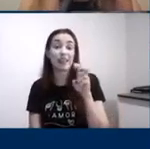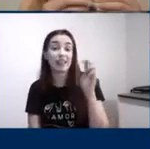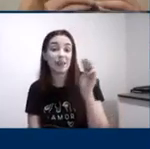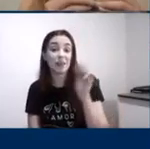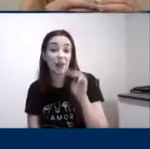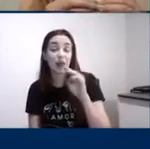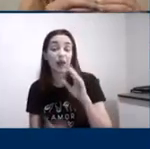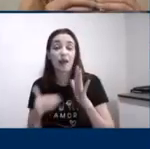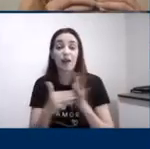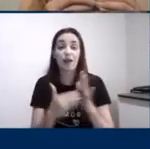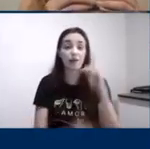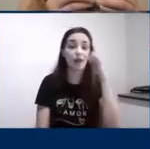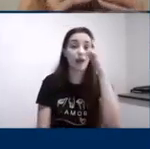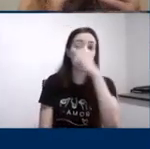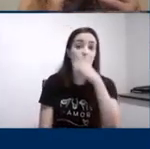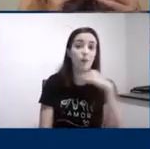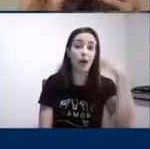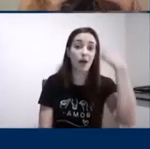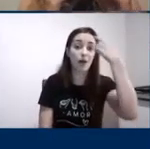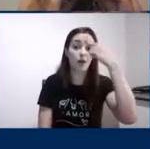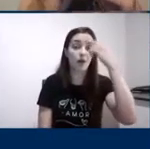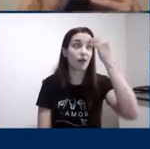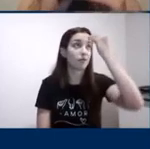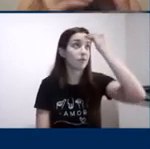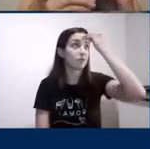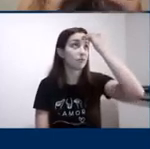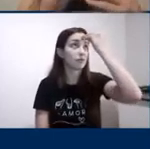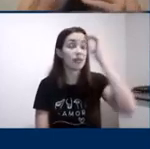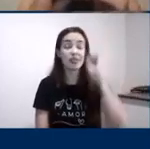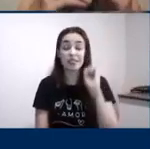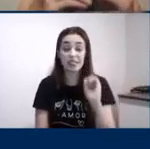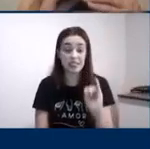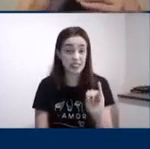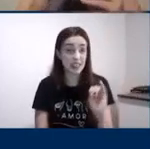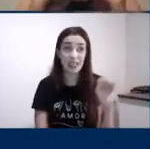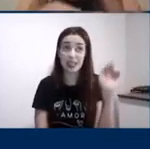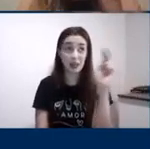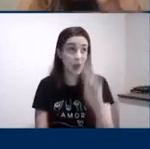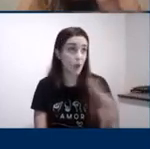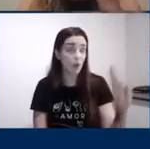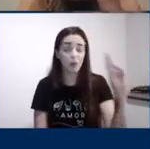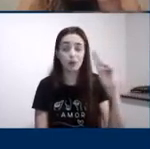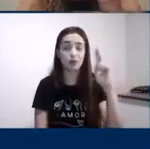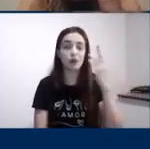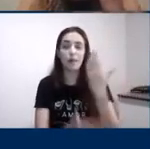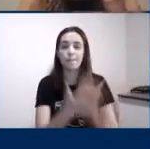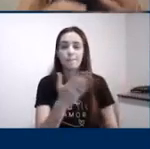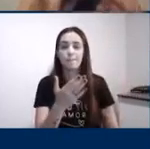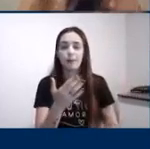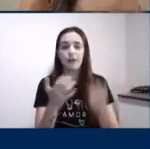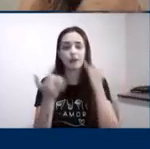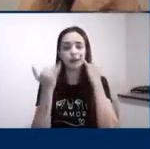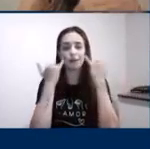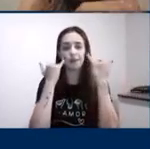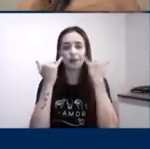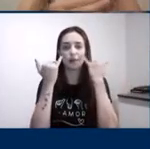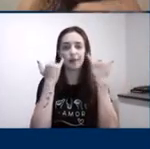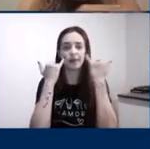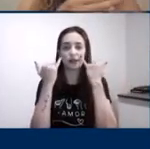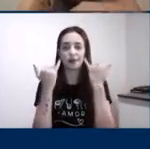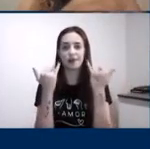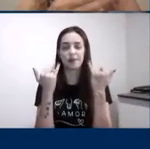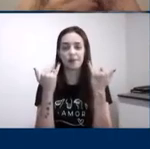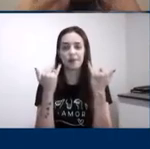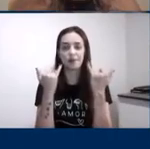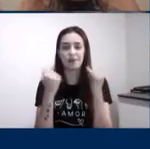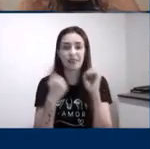fixa mais estável e se a gente interromper essa sequência de informação no meio desse